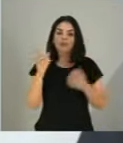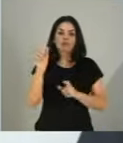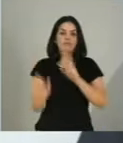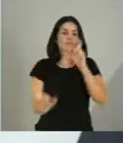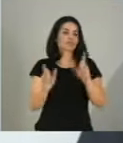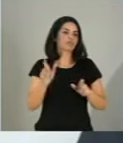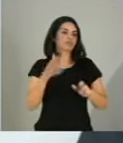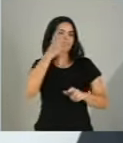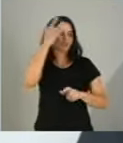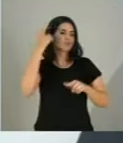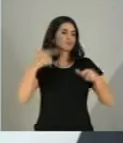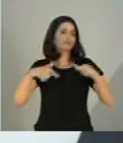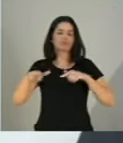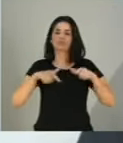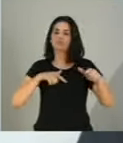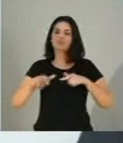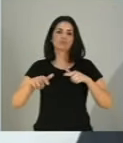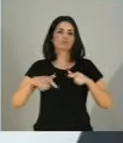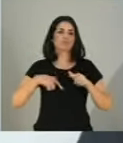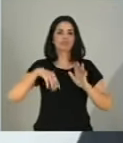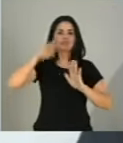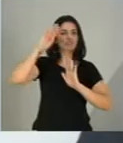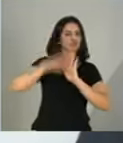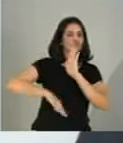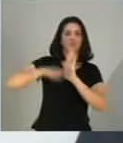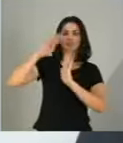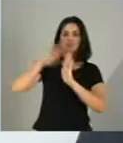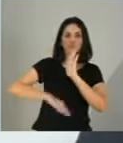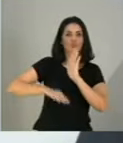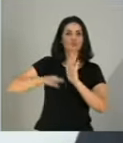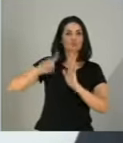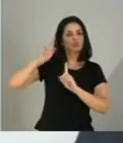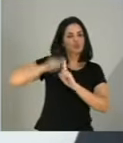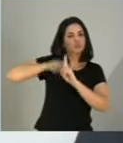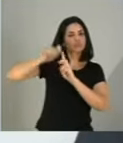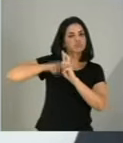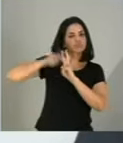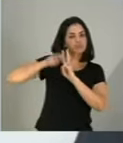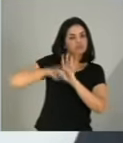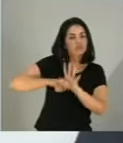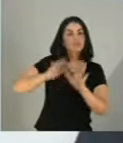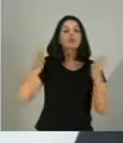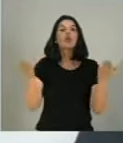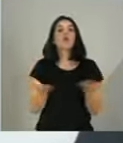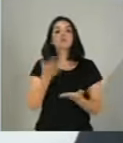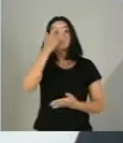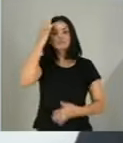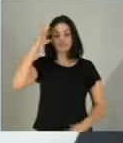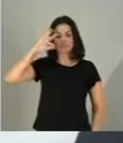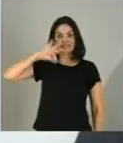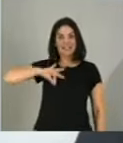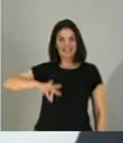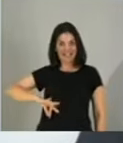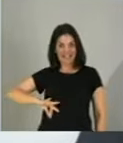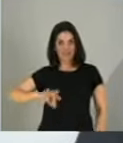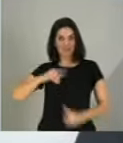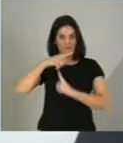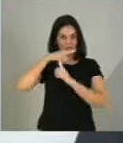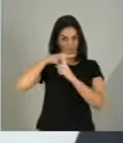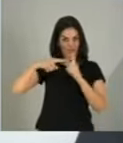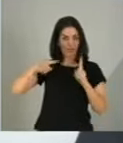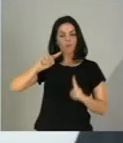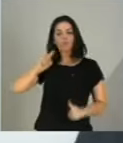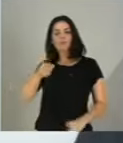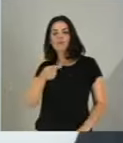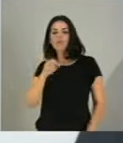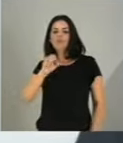desconto no seu contra-cheque todo mês. Hoje, quem ganha um salário mínimo e meio, R